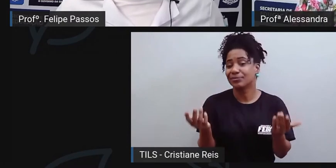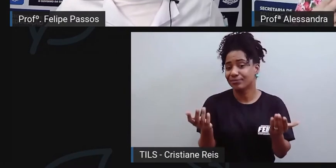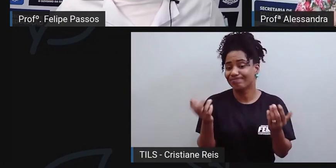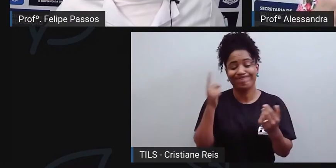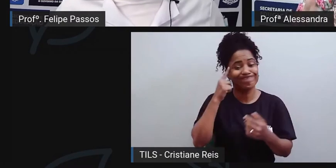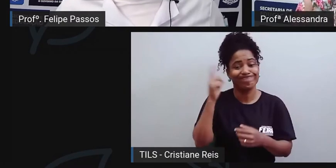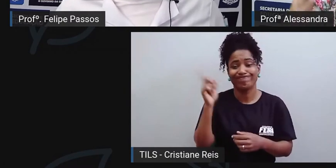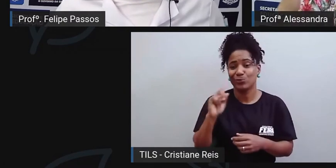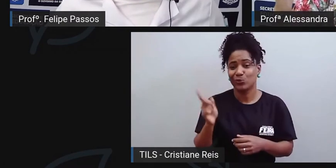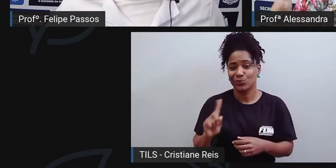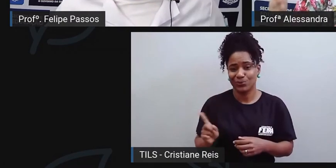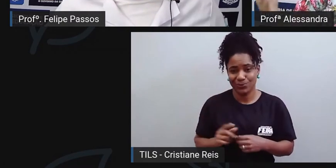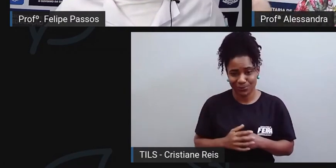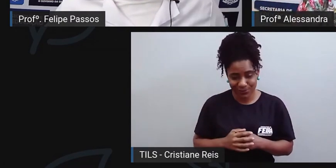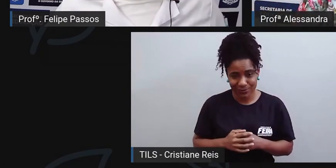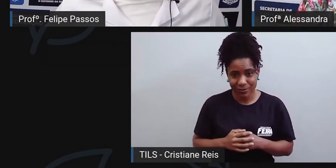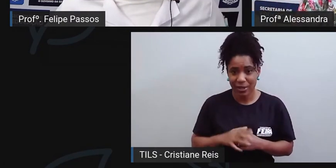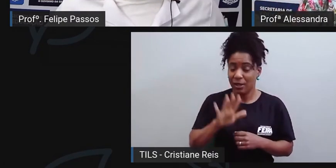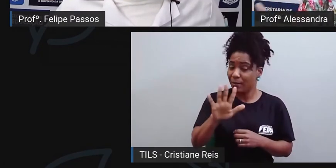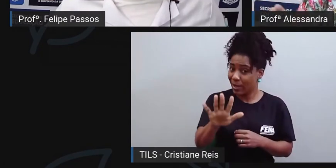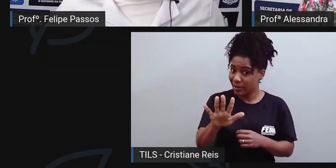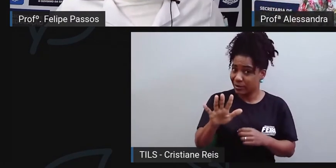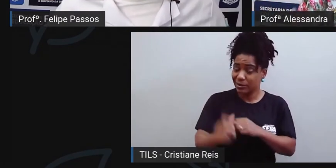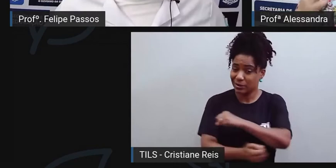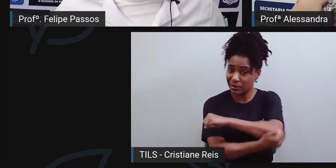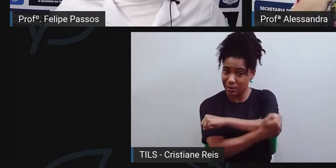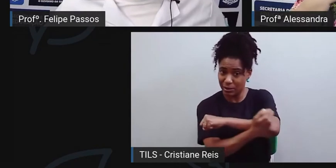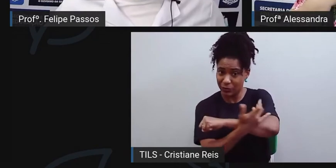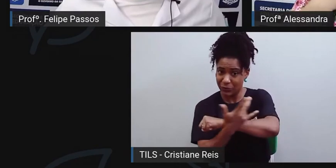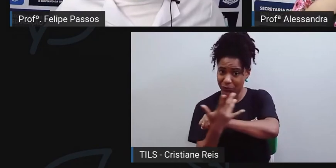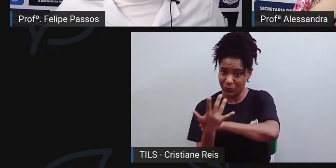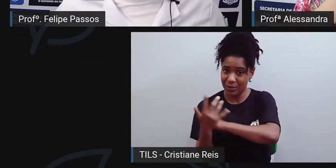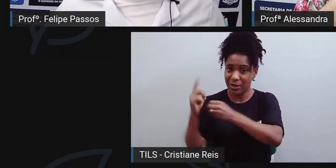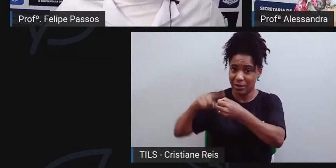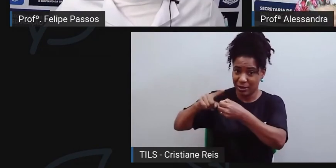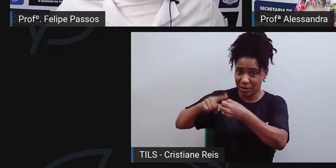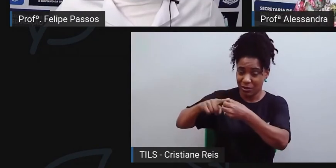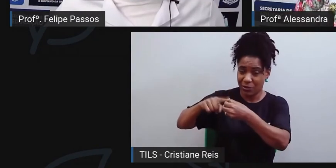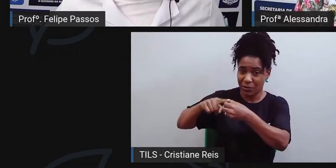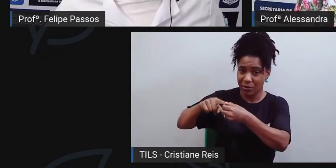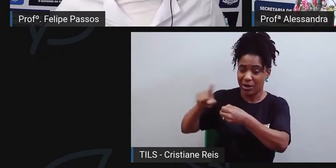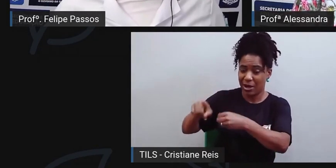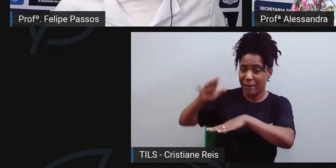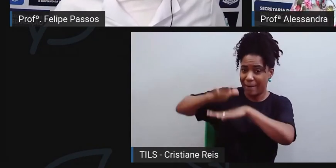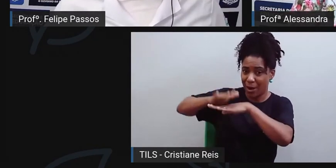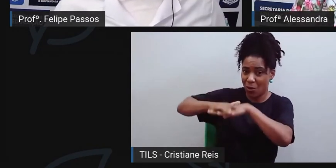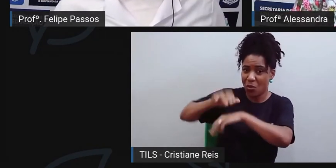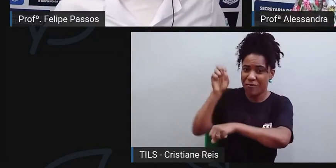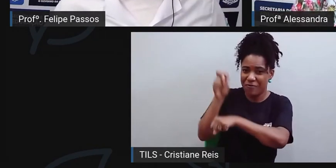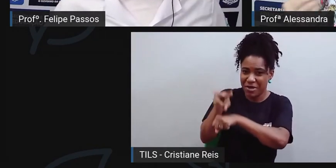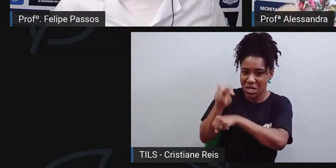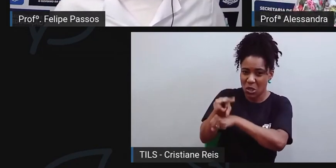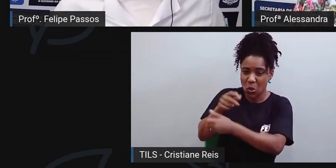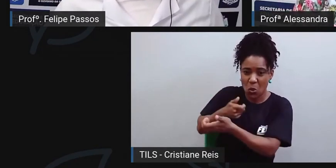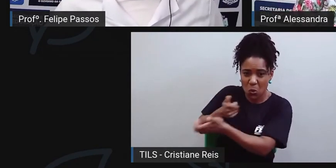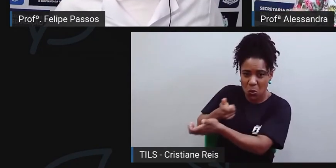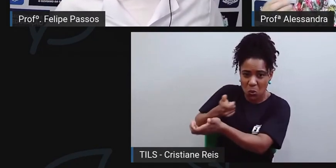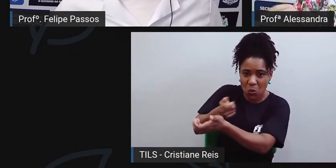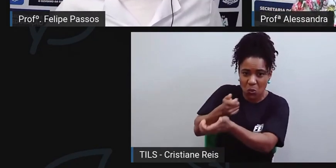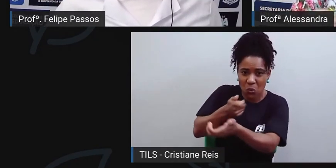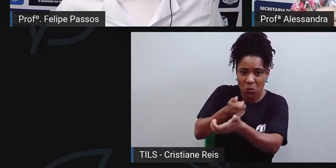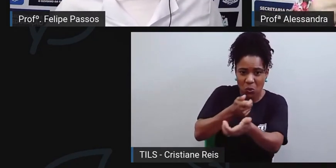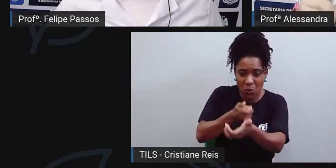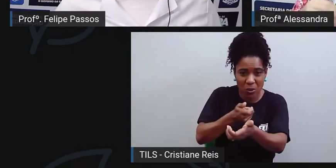não que todo agricultor familiar use, não é isso, mas a gente não tem apenas, você vai encontrar, se você conversar,